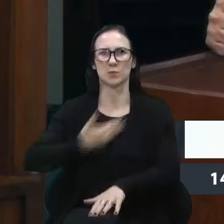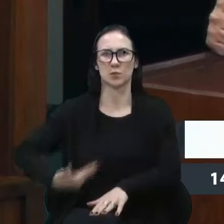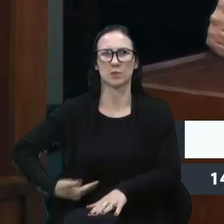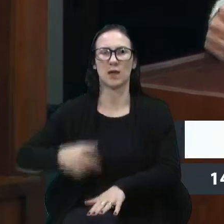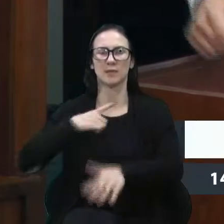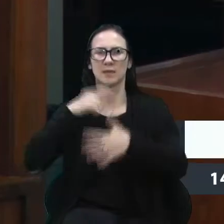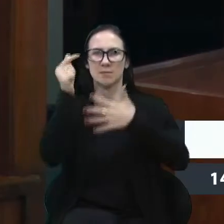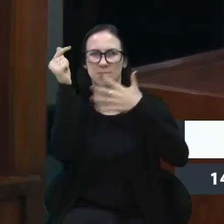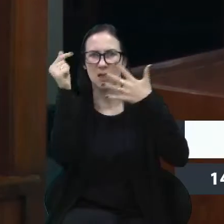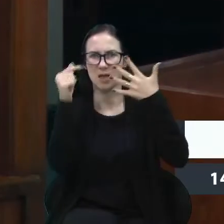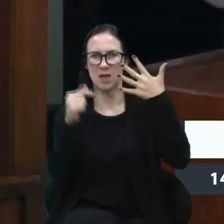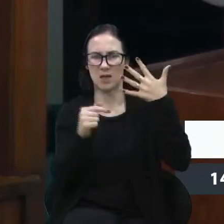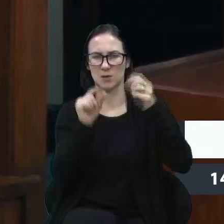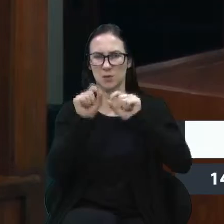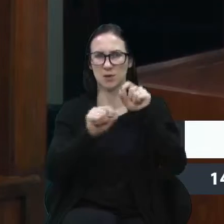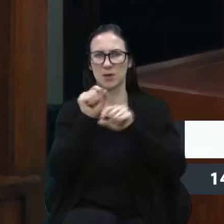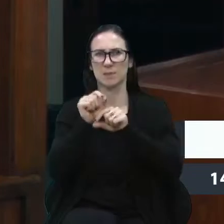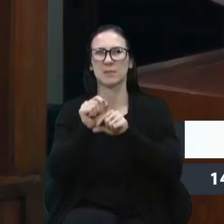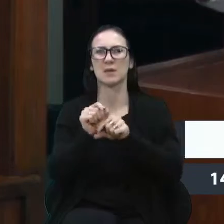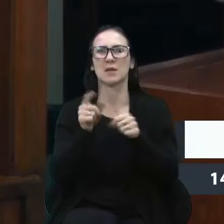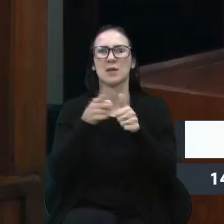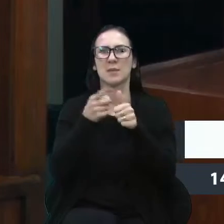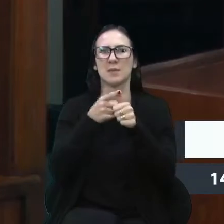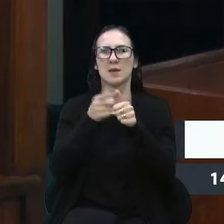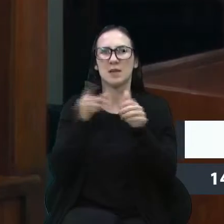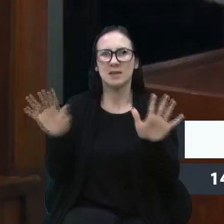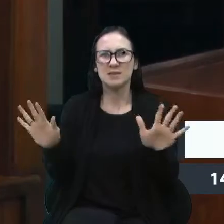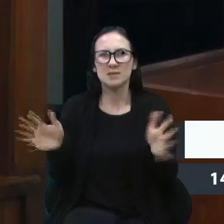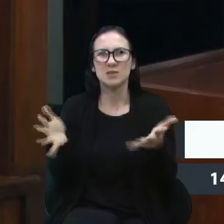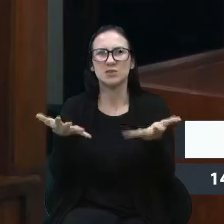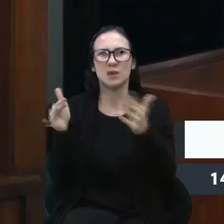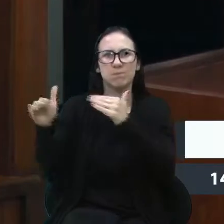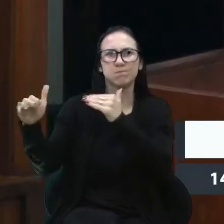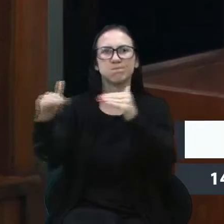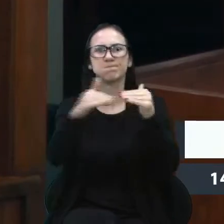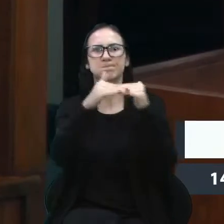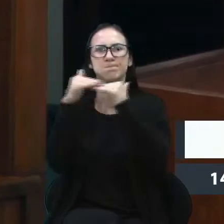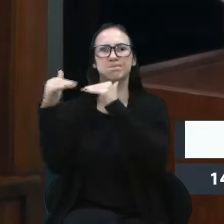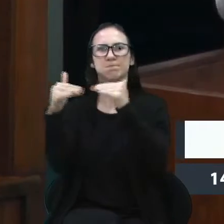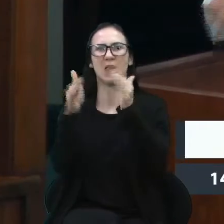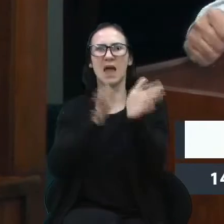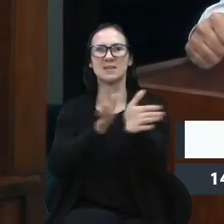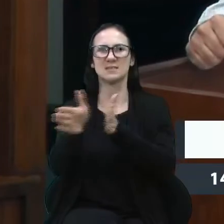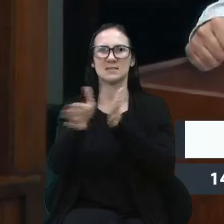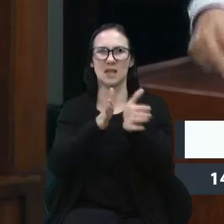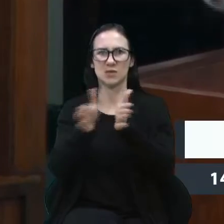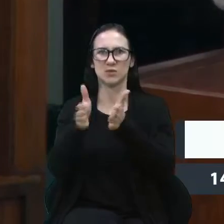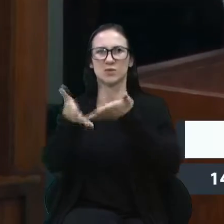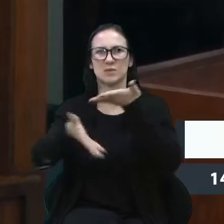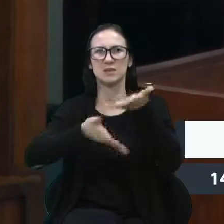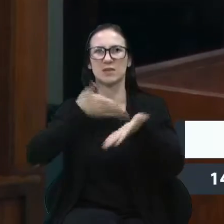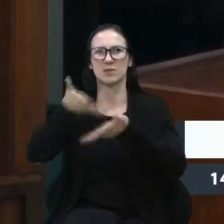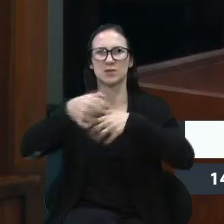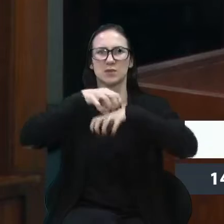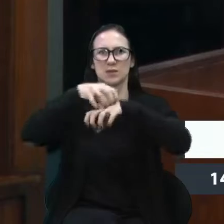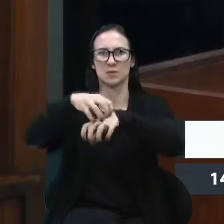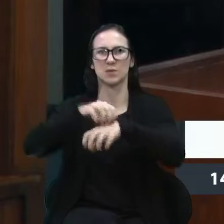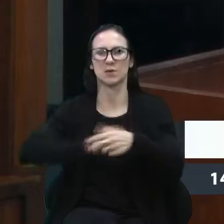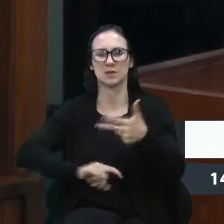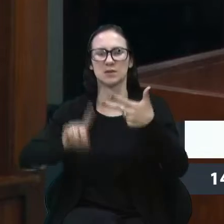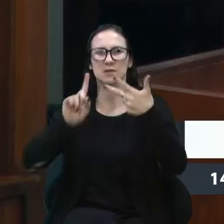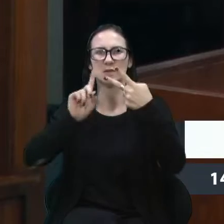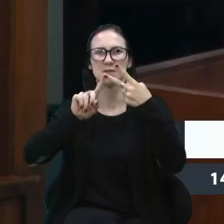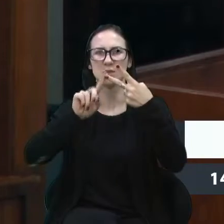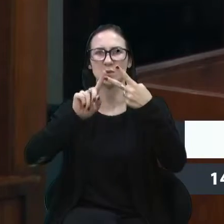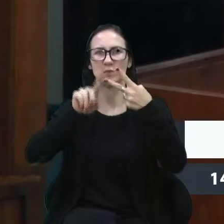diretrizes. Promoção de equidade no acesso aos serviços. O inciso primeiro. E, segundo, a